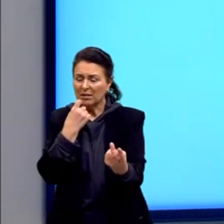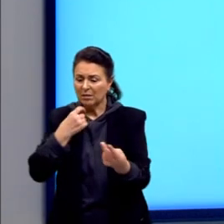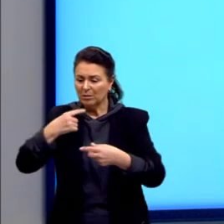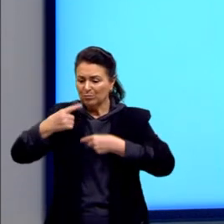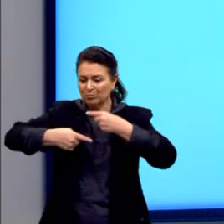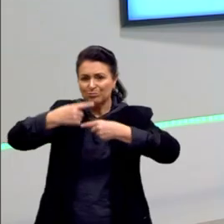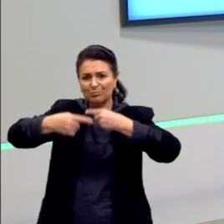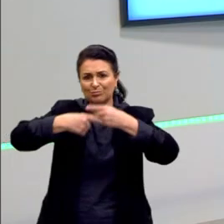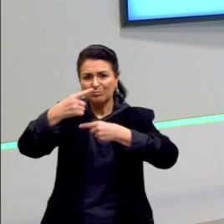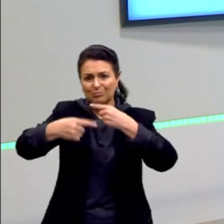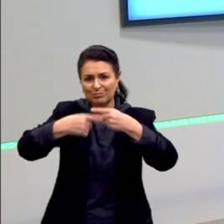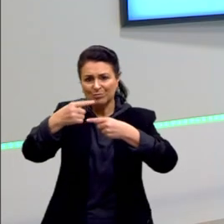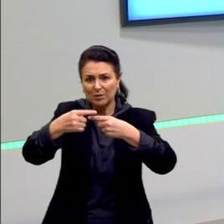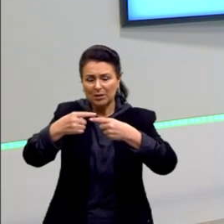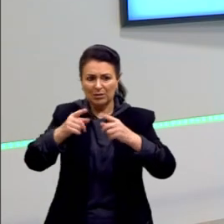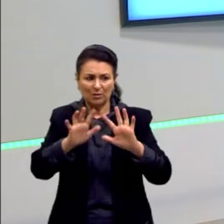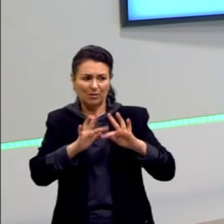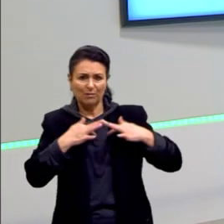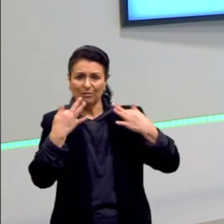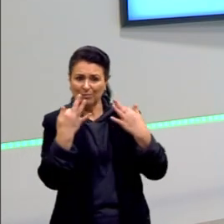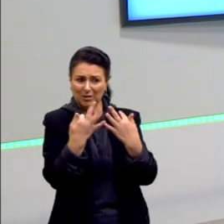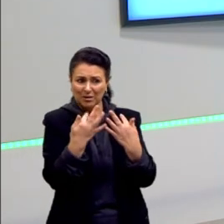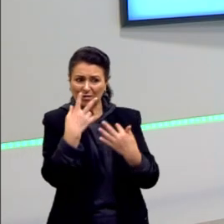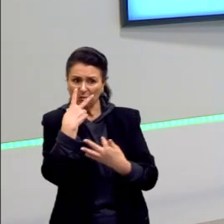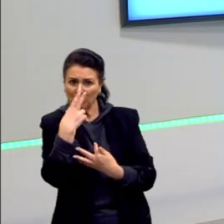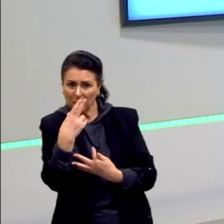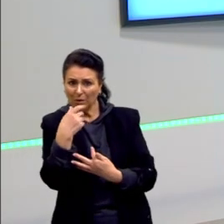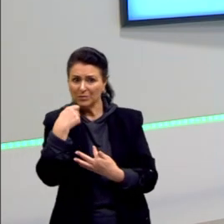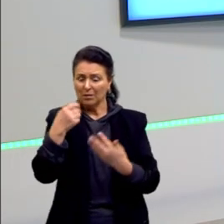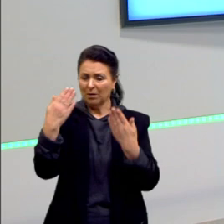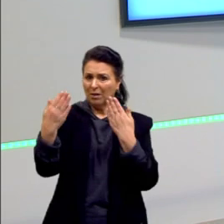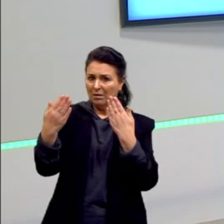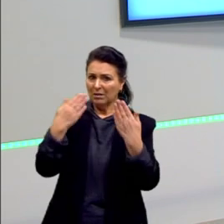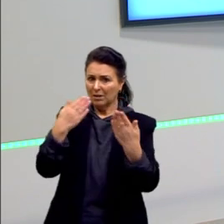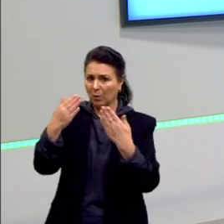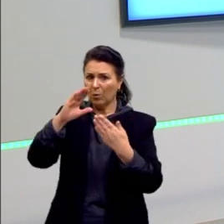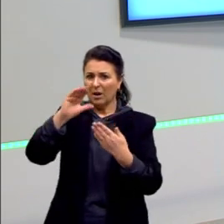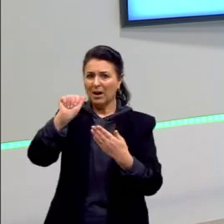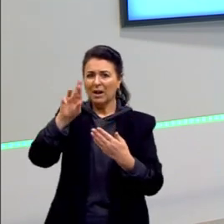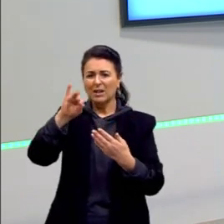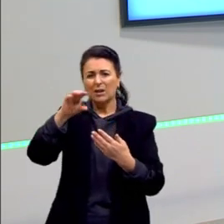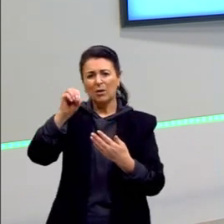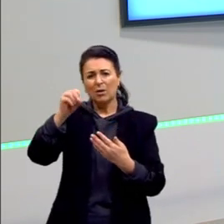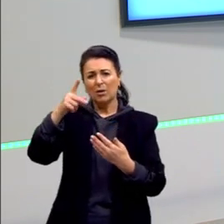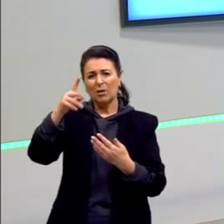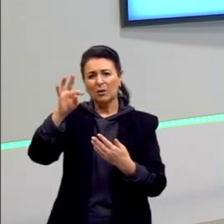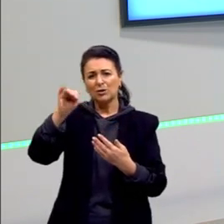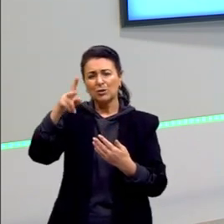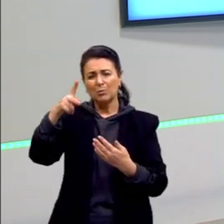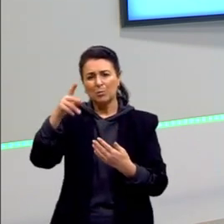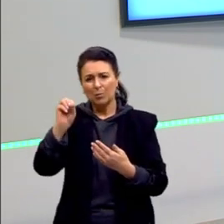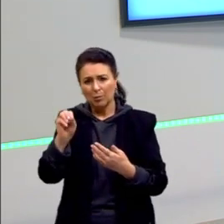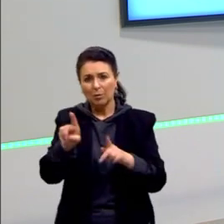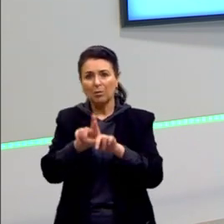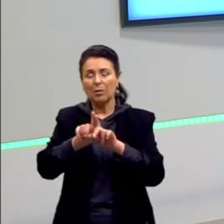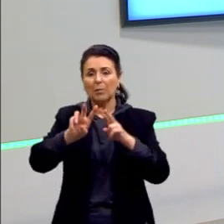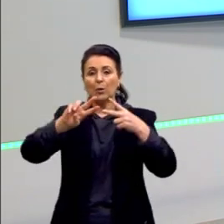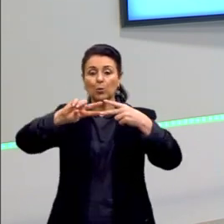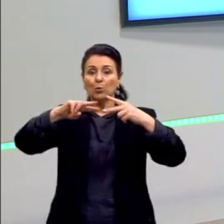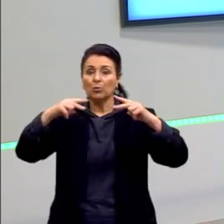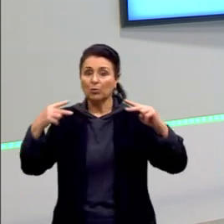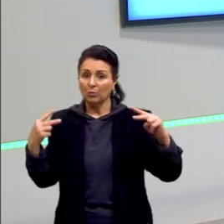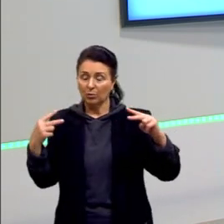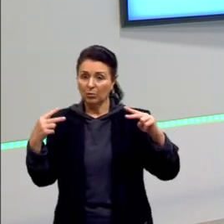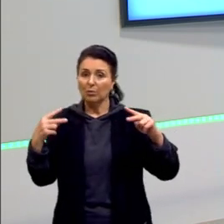consanguíneos, se são parentes, você precisa analisar o cariótipo, você precisa analisar o genoma deles. E